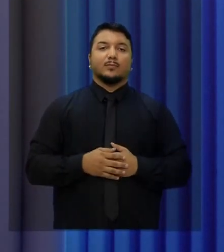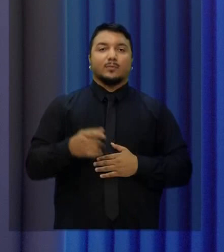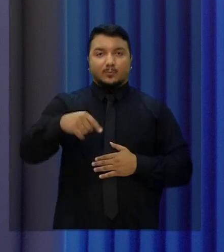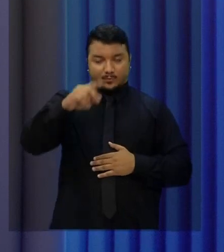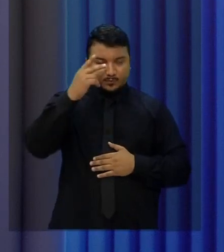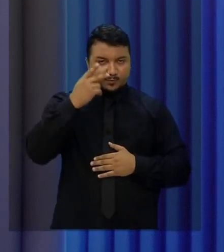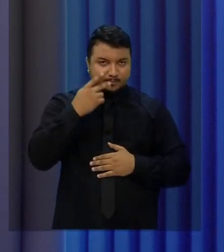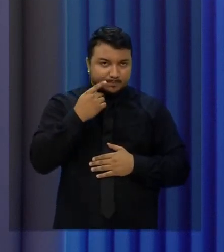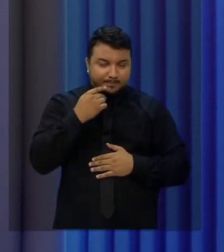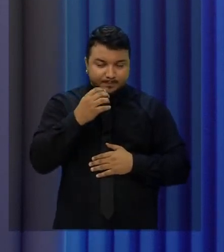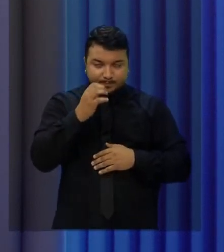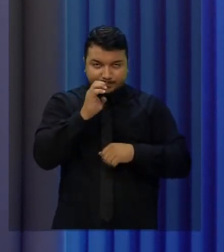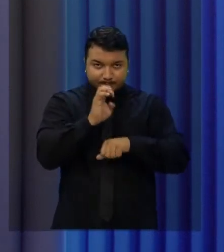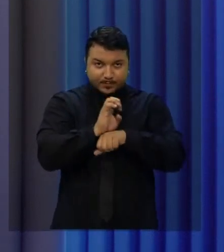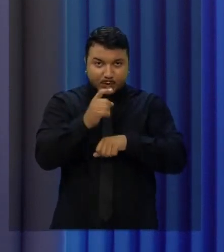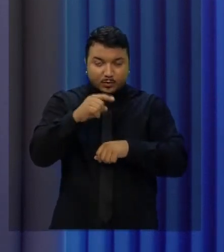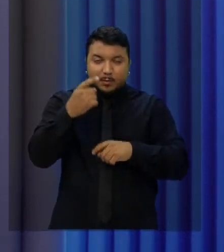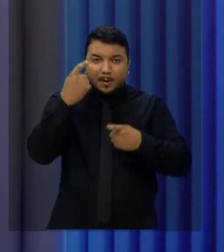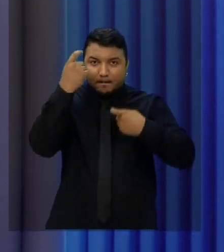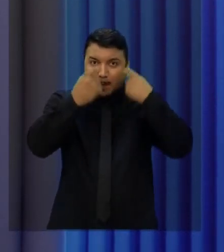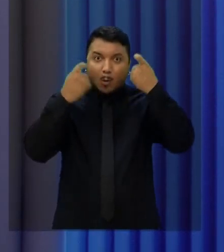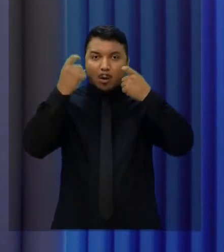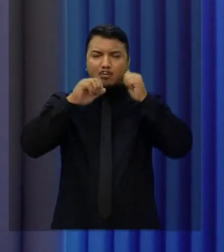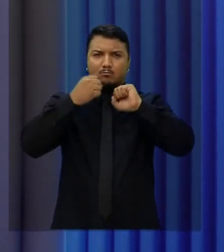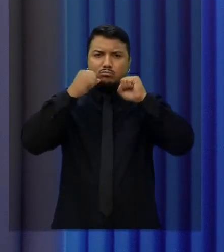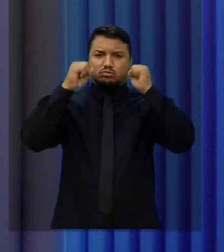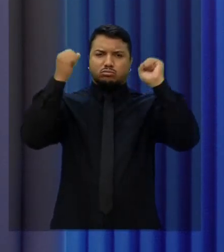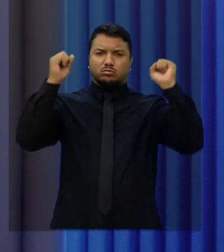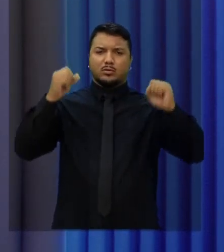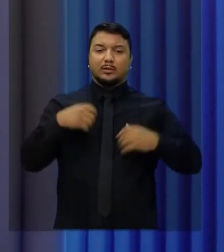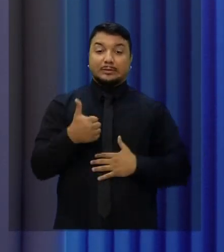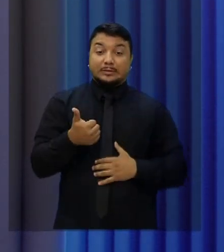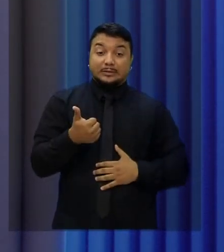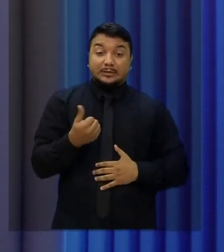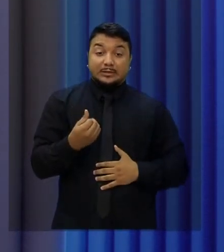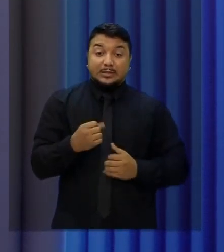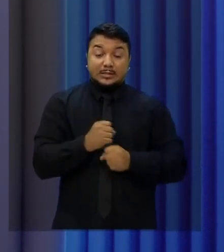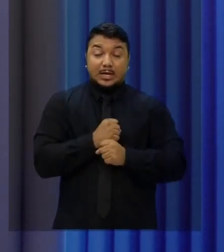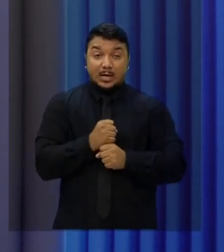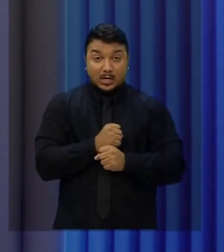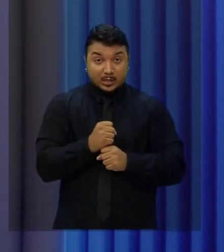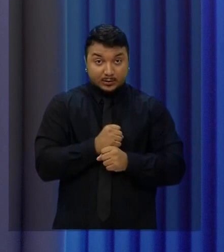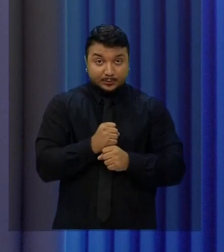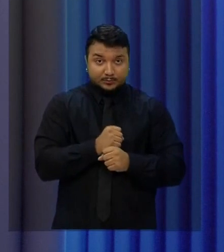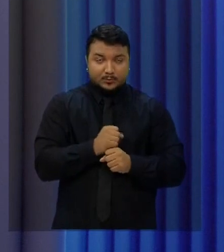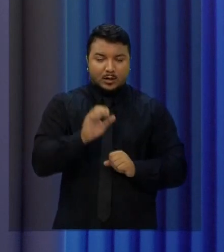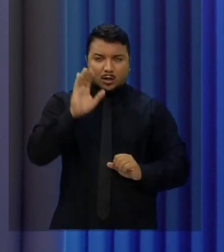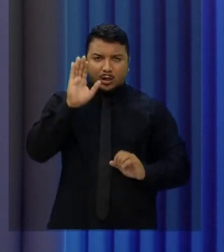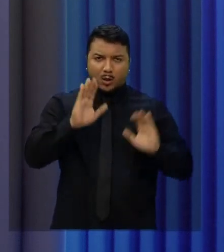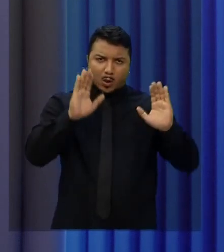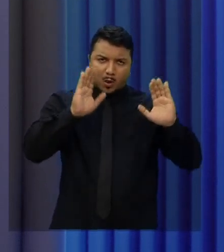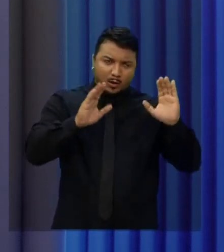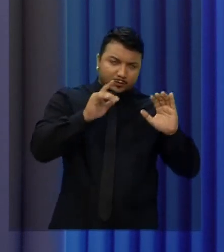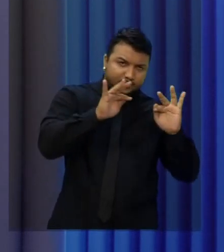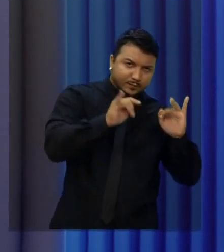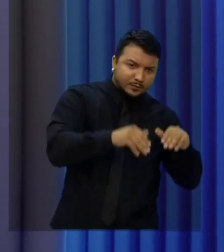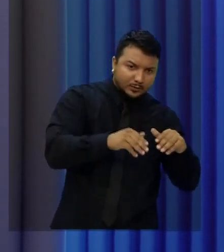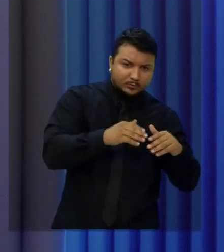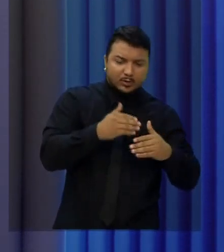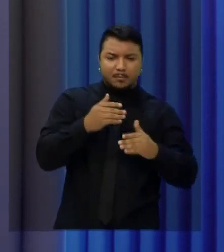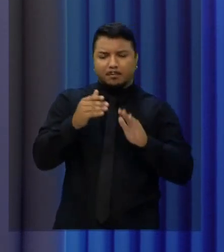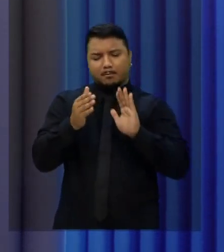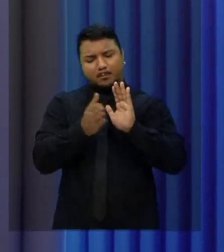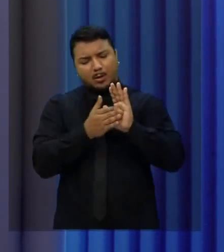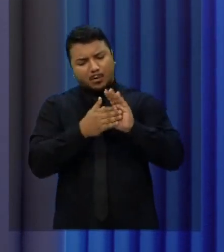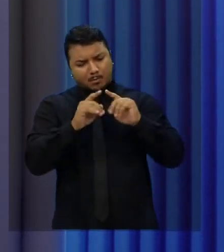Cearense, perceba o desespero do adversário. Eles estão há 16 anos no poder. Entre eleição, sai eleição. As promessas são